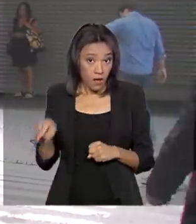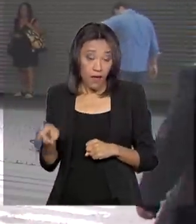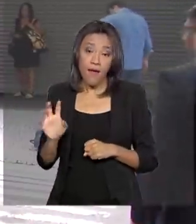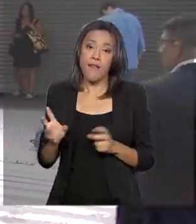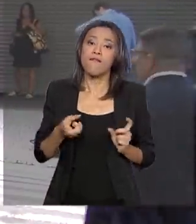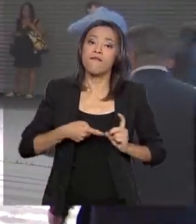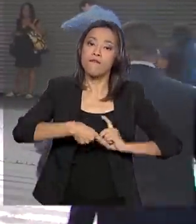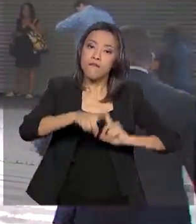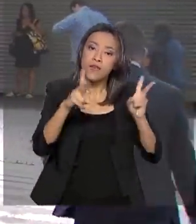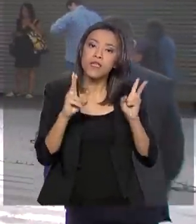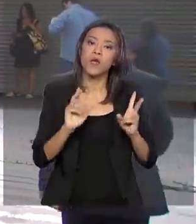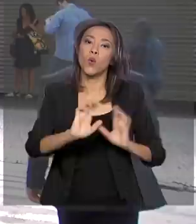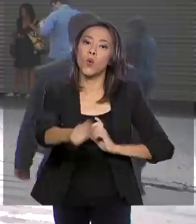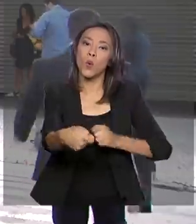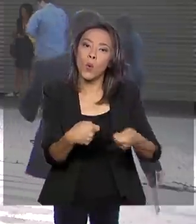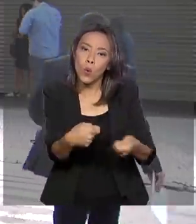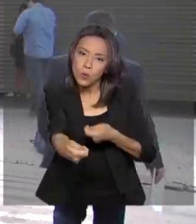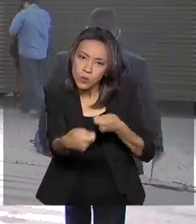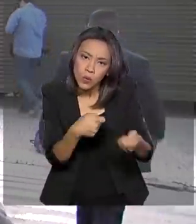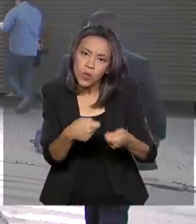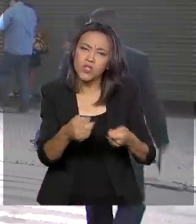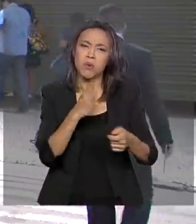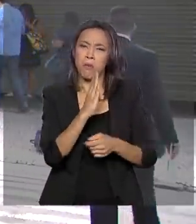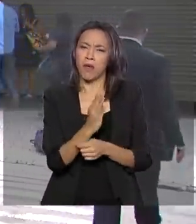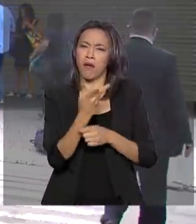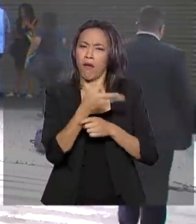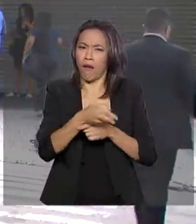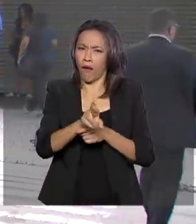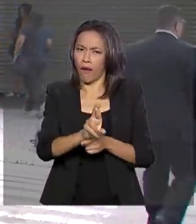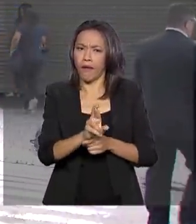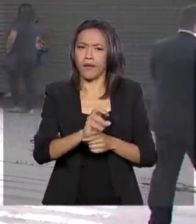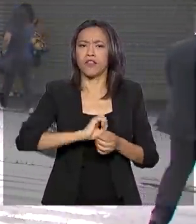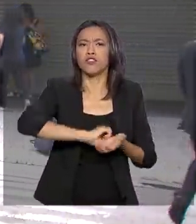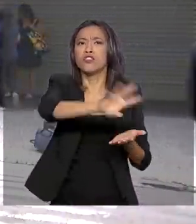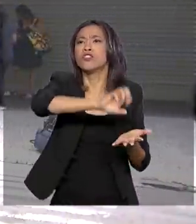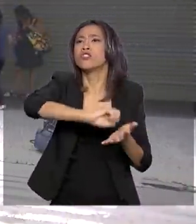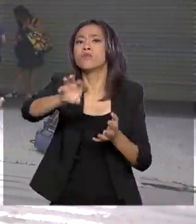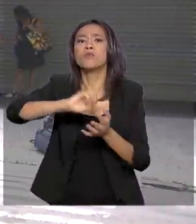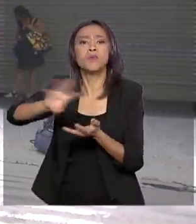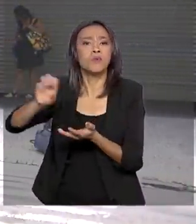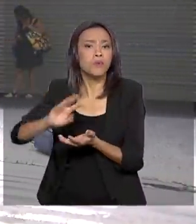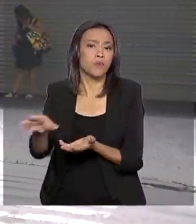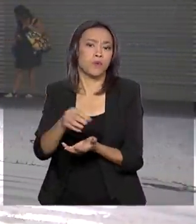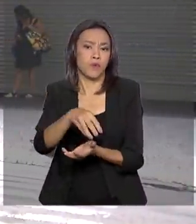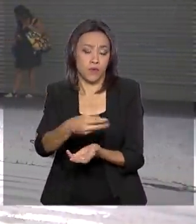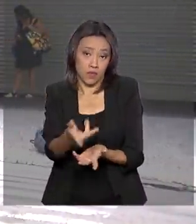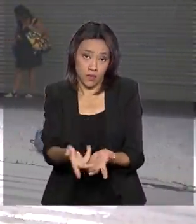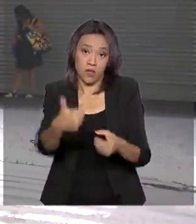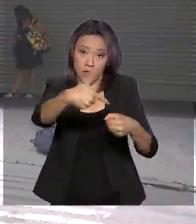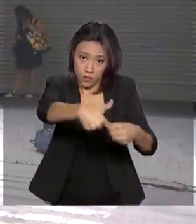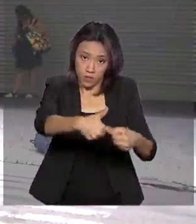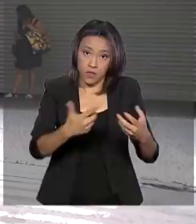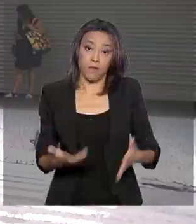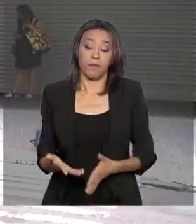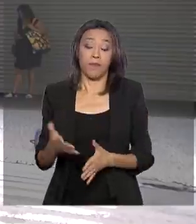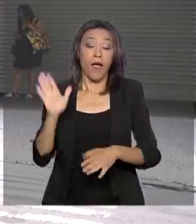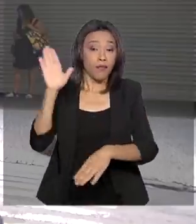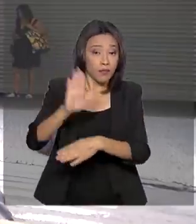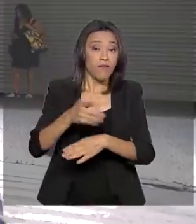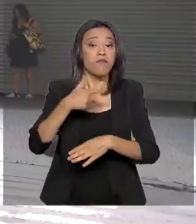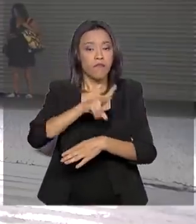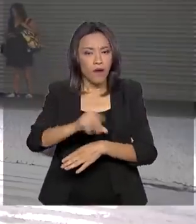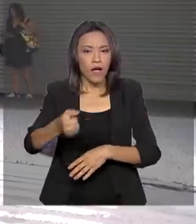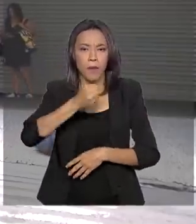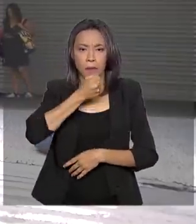que tinha da BR Distribuidora. Hoje à tarde, às duas horas, o presidente da Petrobras vai dar uma entrevista coletiva para